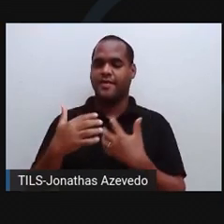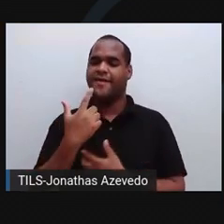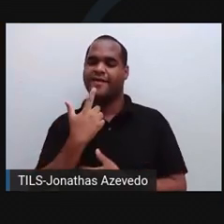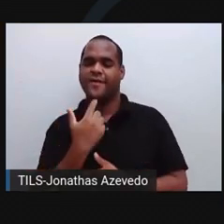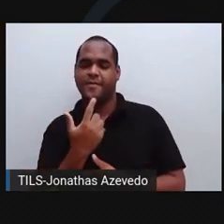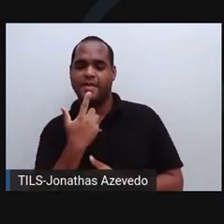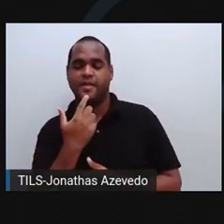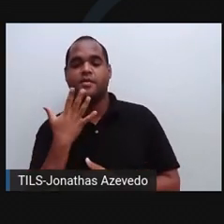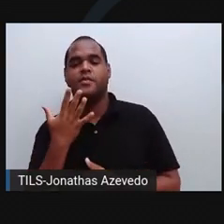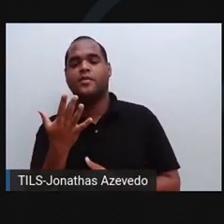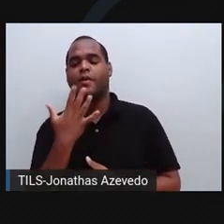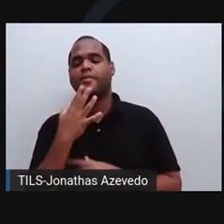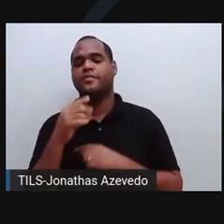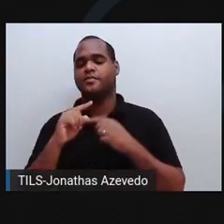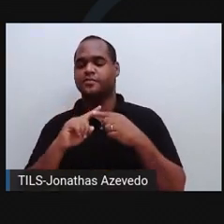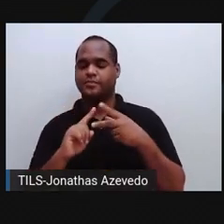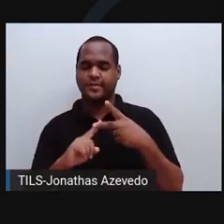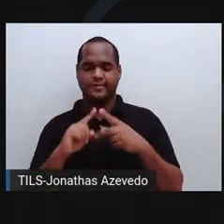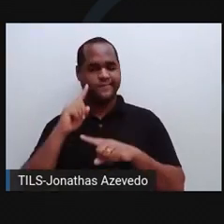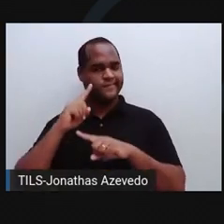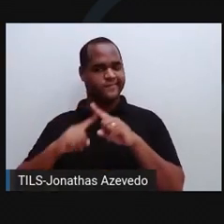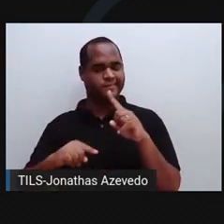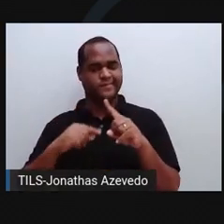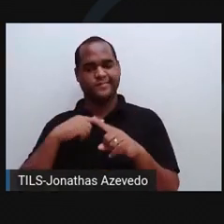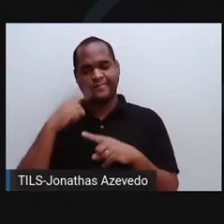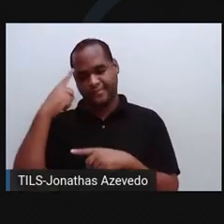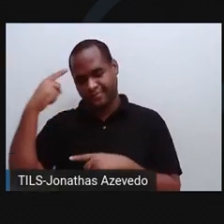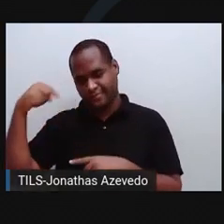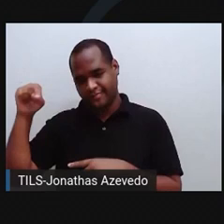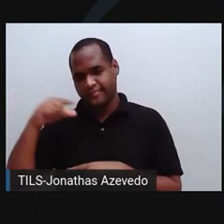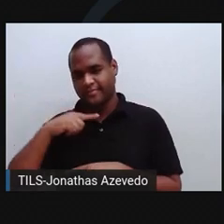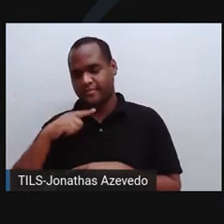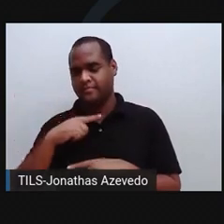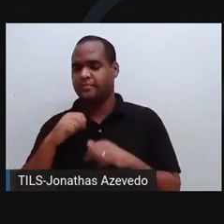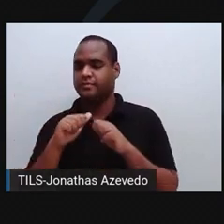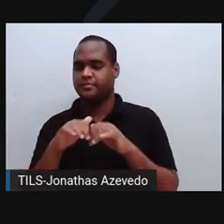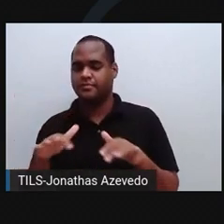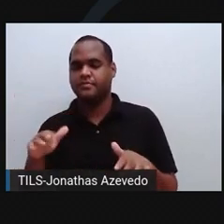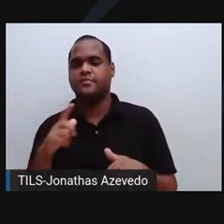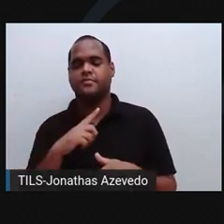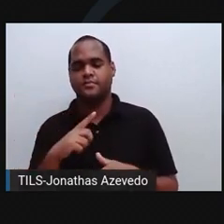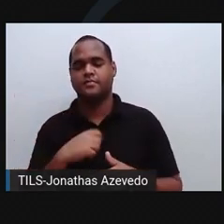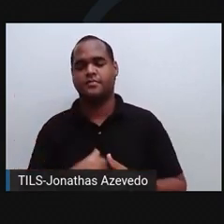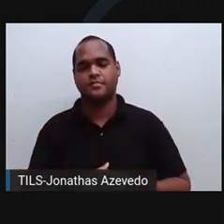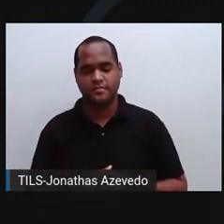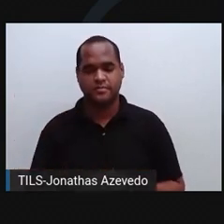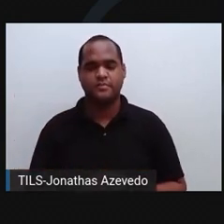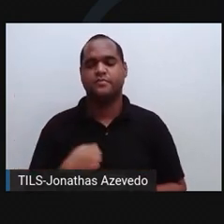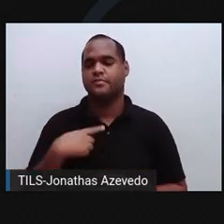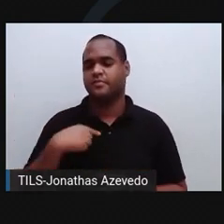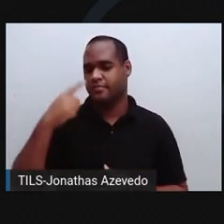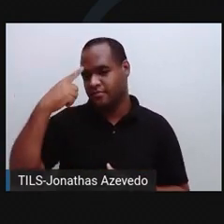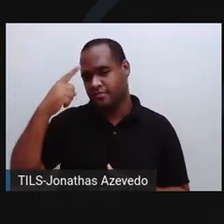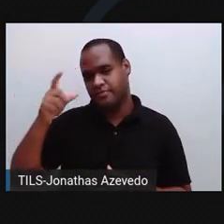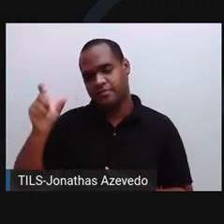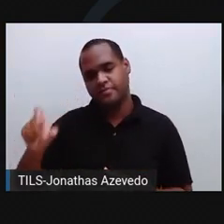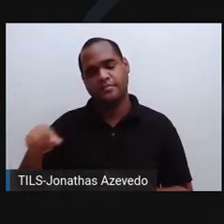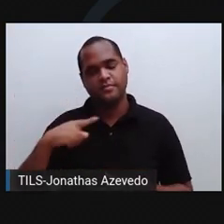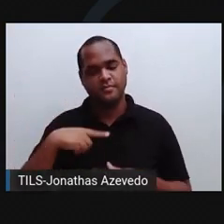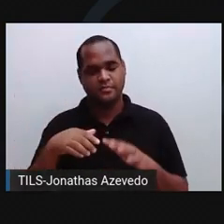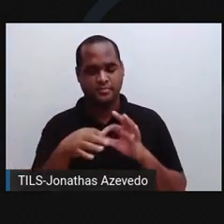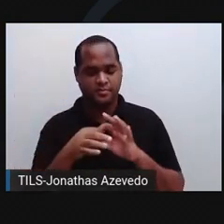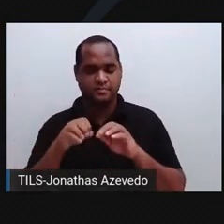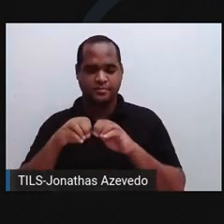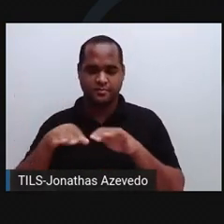cancelam e nenhum potencial de ação é gerado. Agora, somente sinais excitatórios são transmitidos. E o